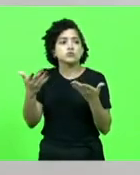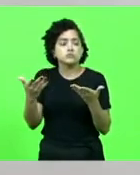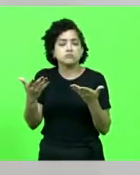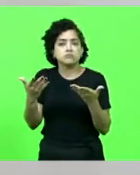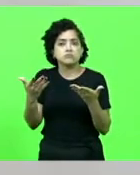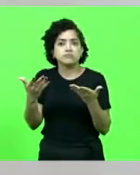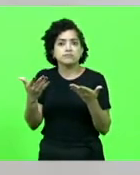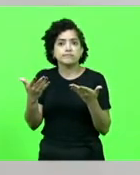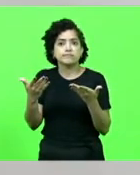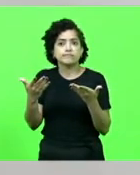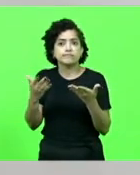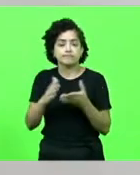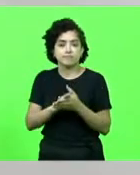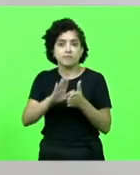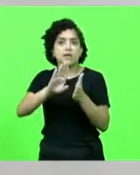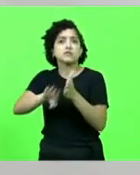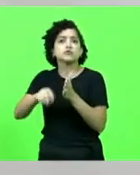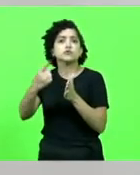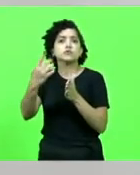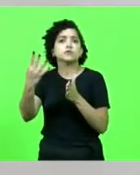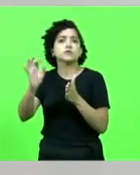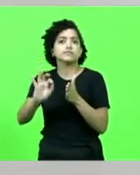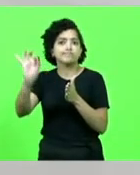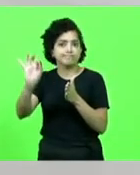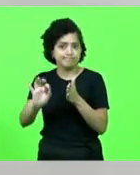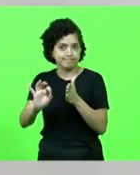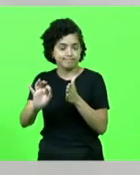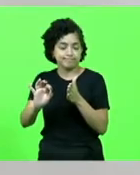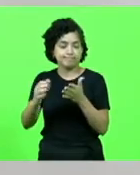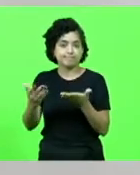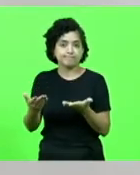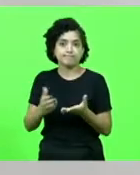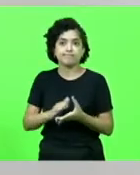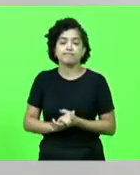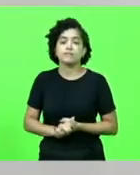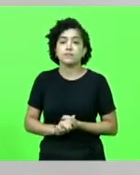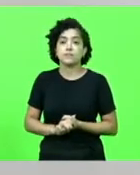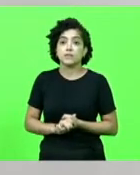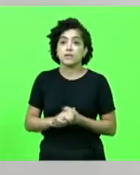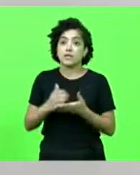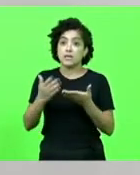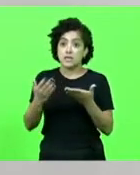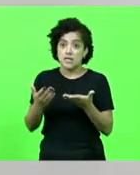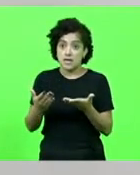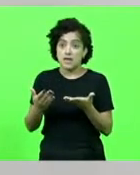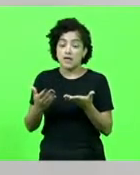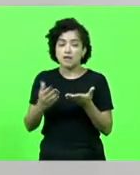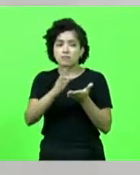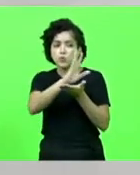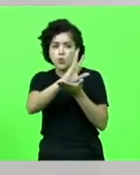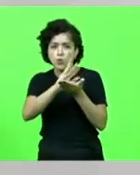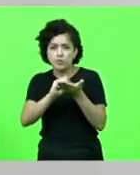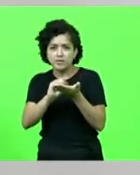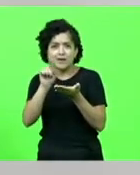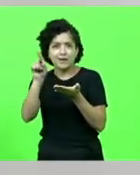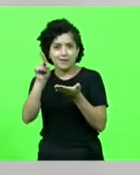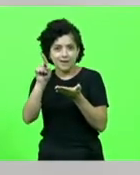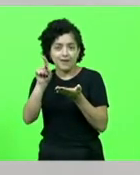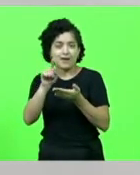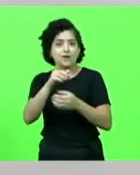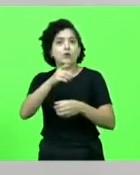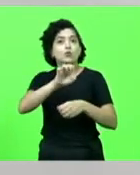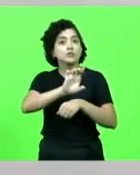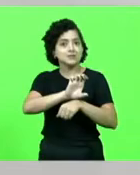para descontar os 14% dos militares? A ideia de Robos é seguir o exemplo do Rio Grande do Sul, que